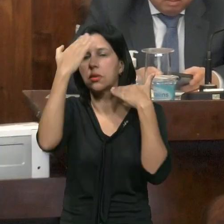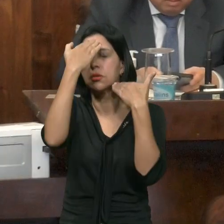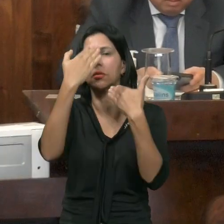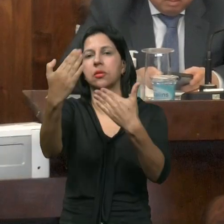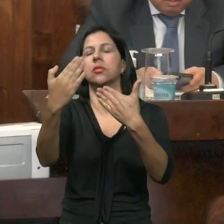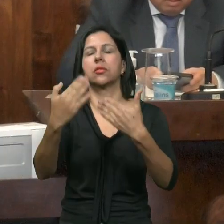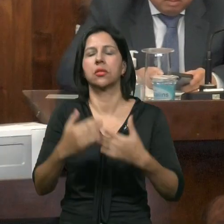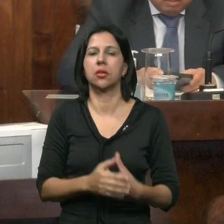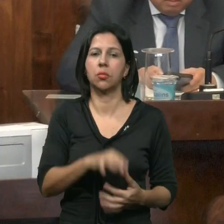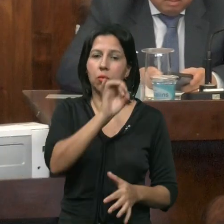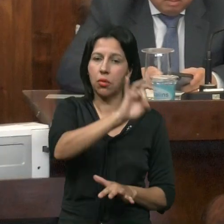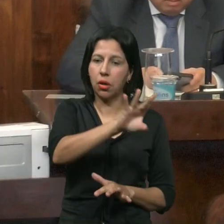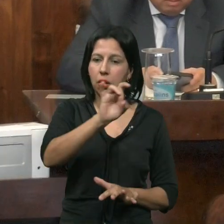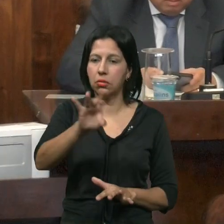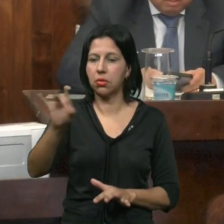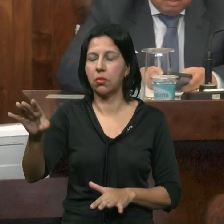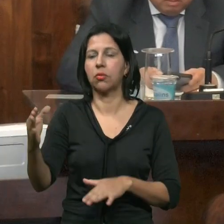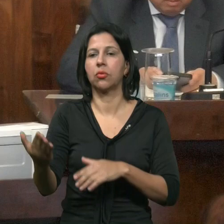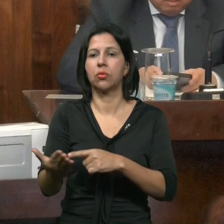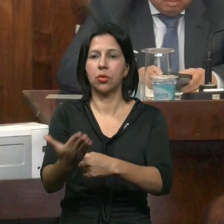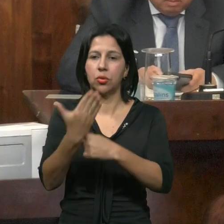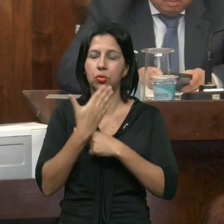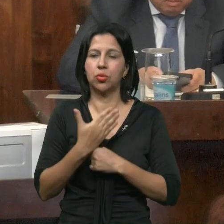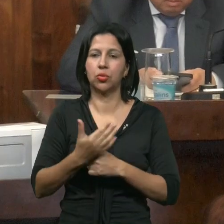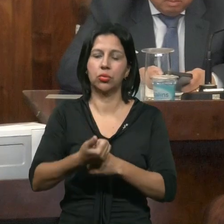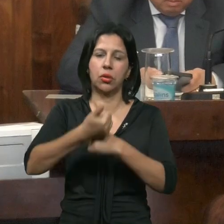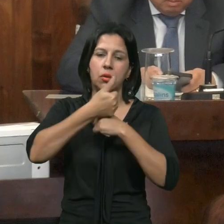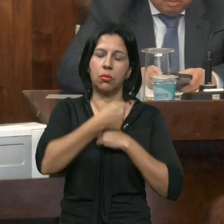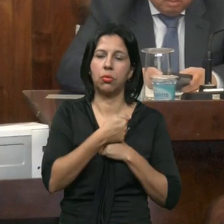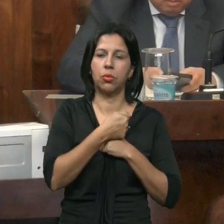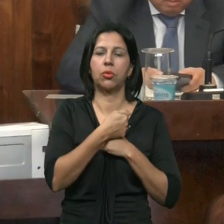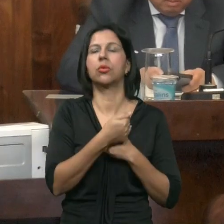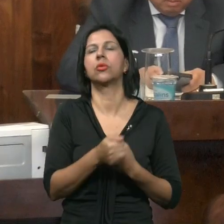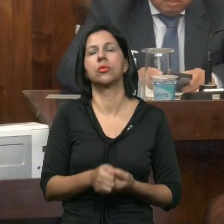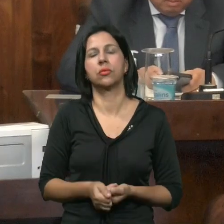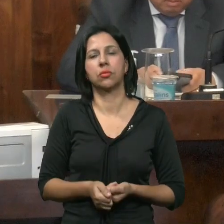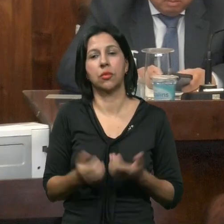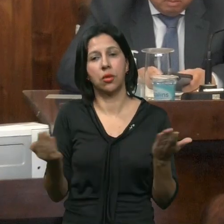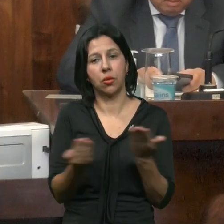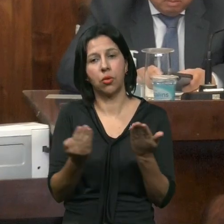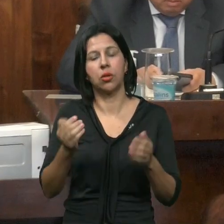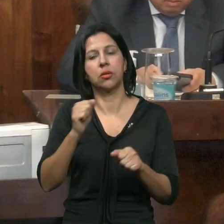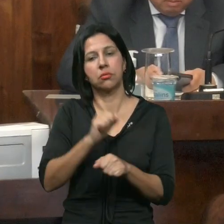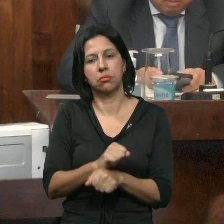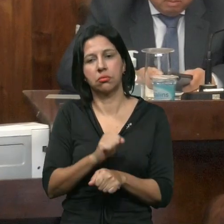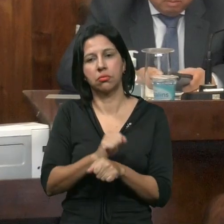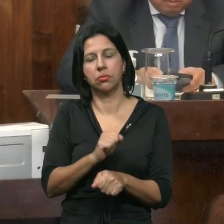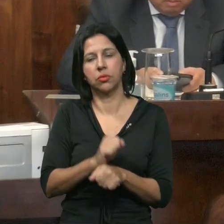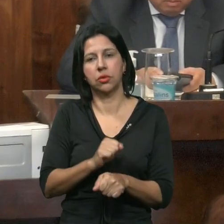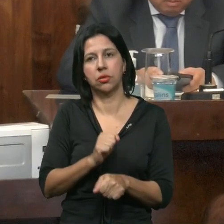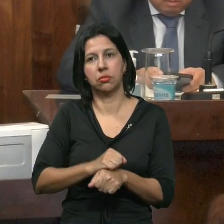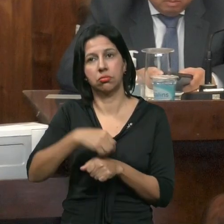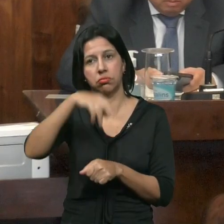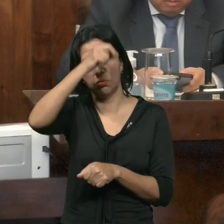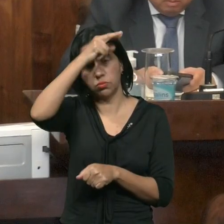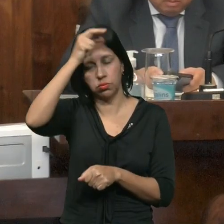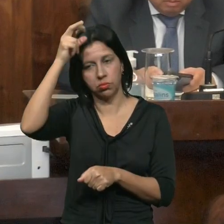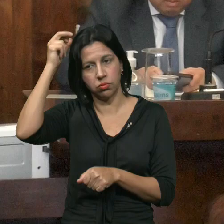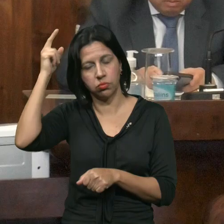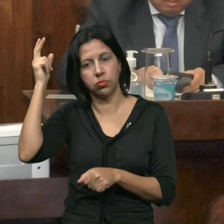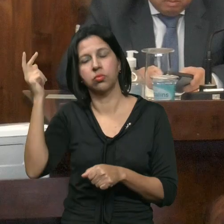aos nobres Pares O apoio Pela aprovação Da emenda E esperamos Agora Que o executivo Agente federal Júnior Feffen